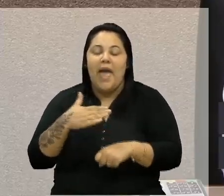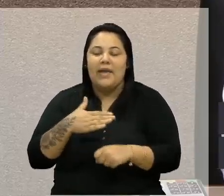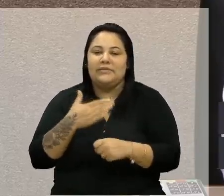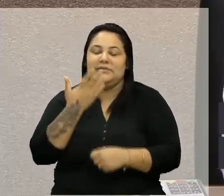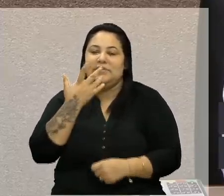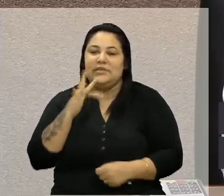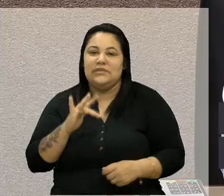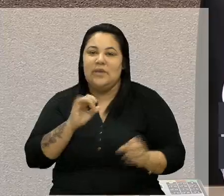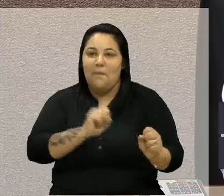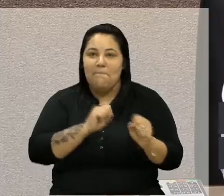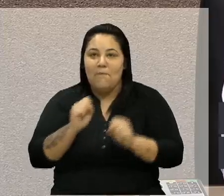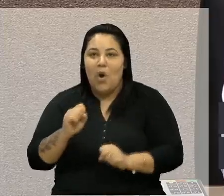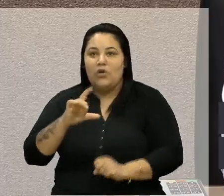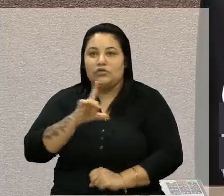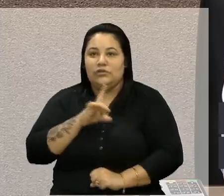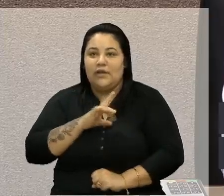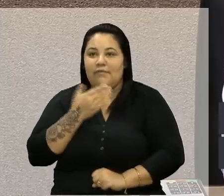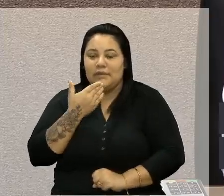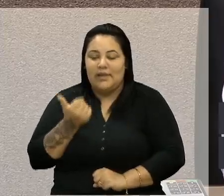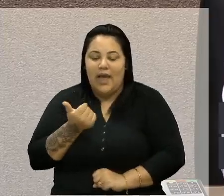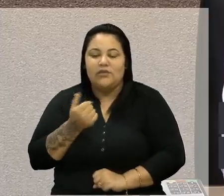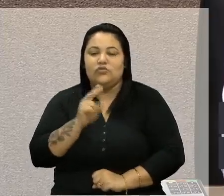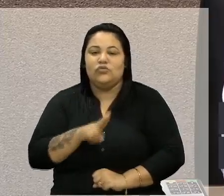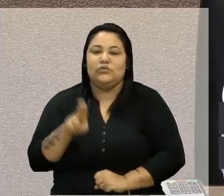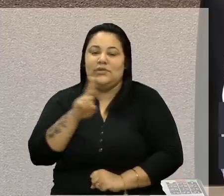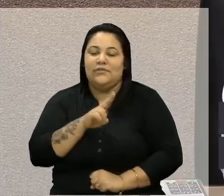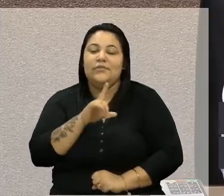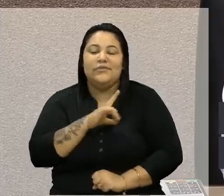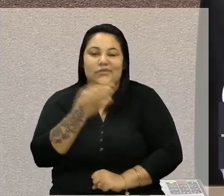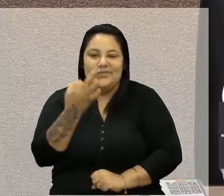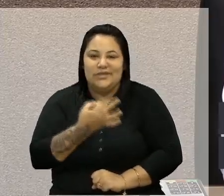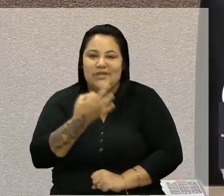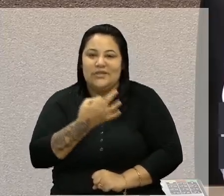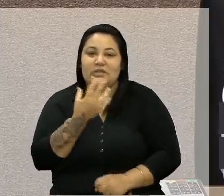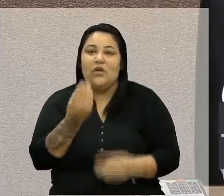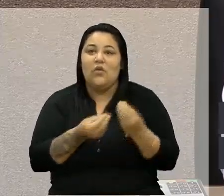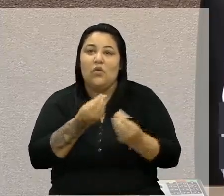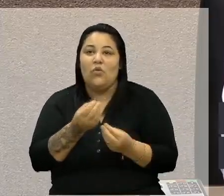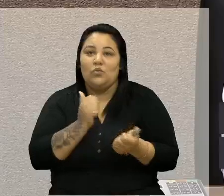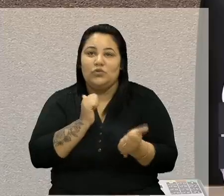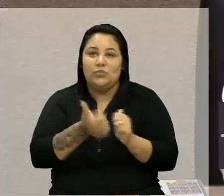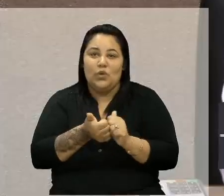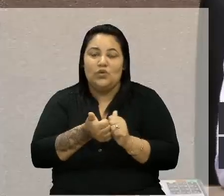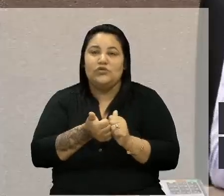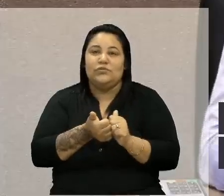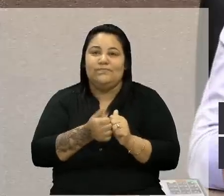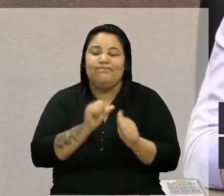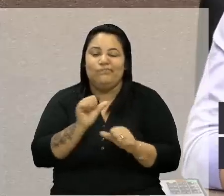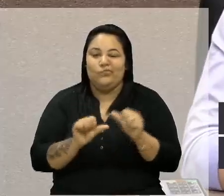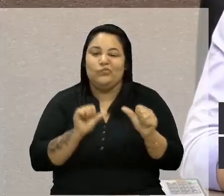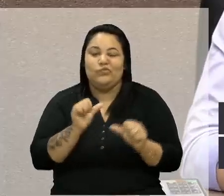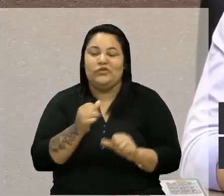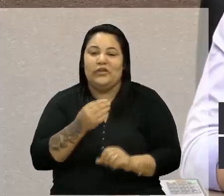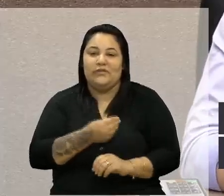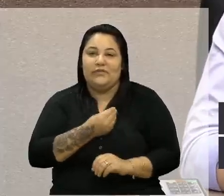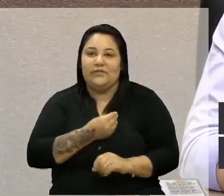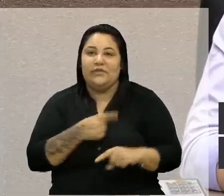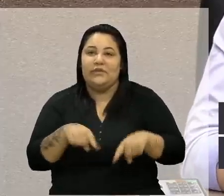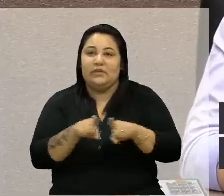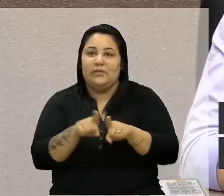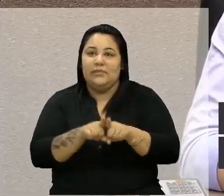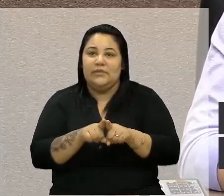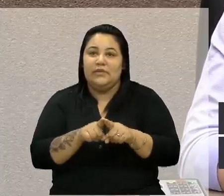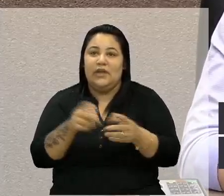possam ser beneficiadas, e a gente não tem dúvidas do quanto o esporte muda vidas, a gente costuma dizer que